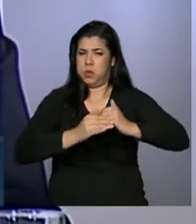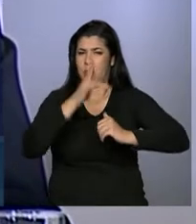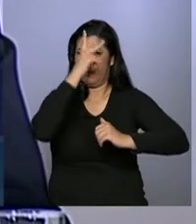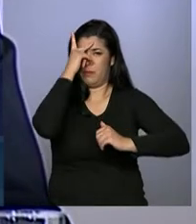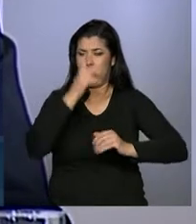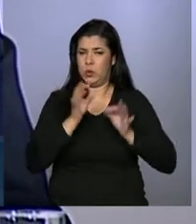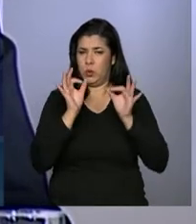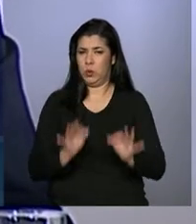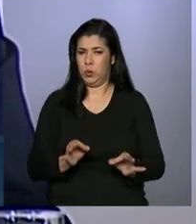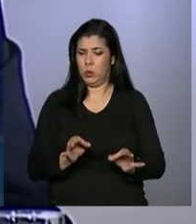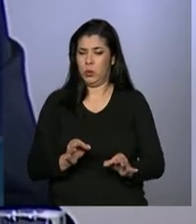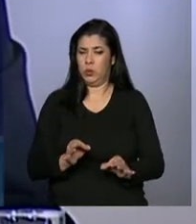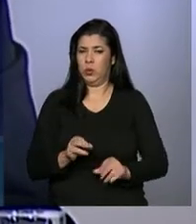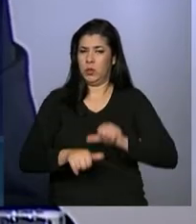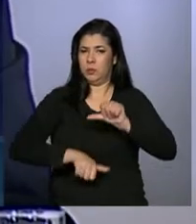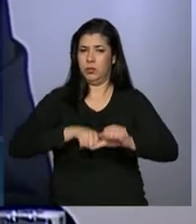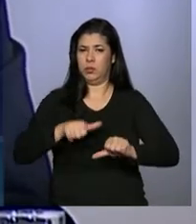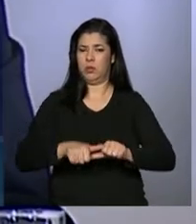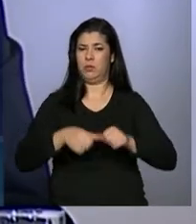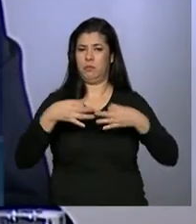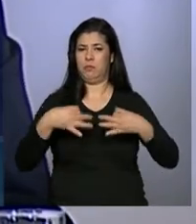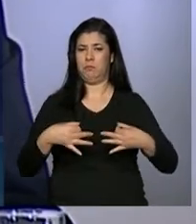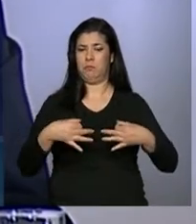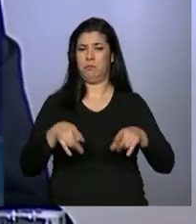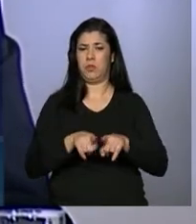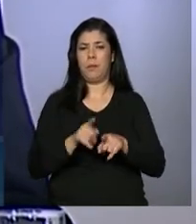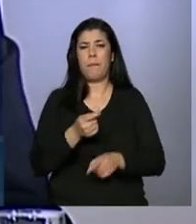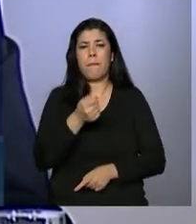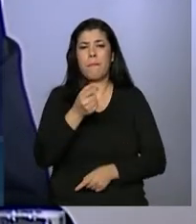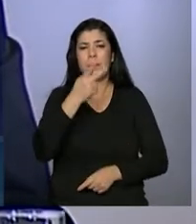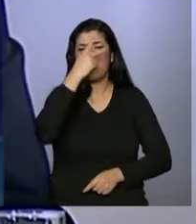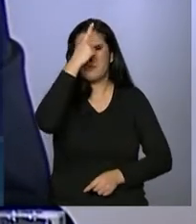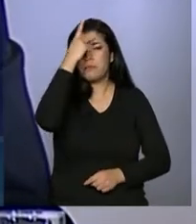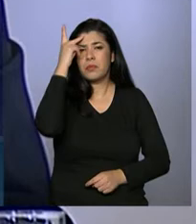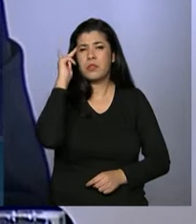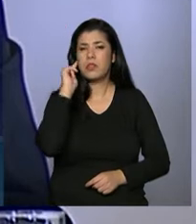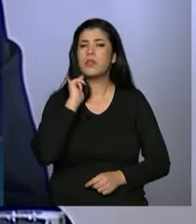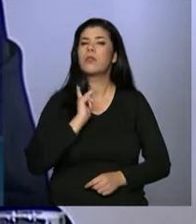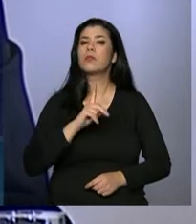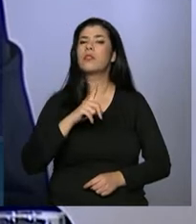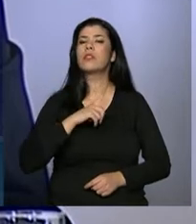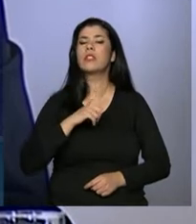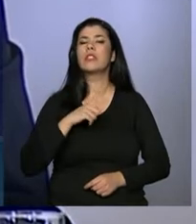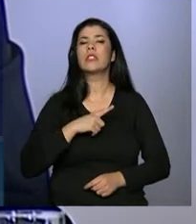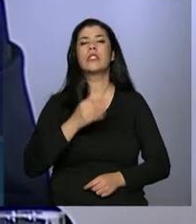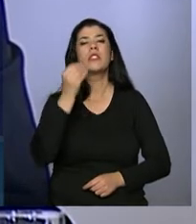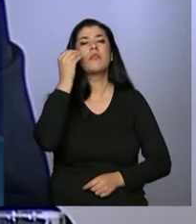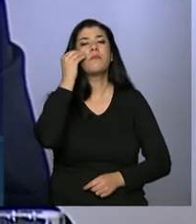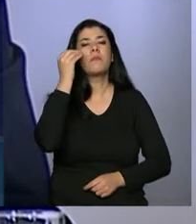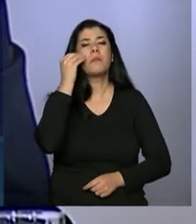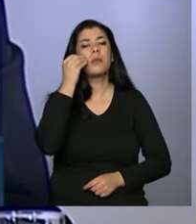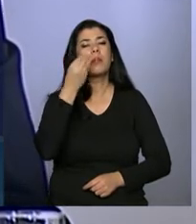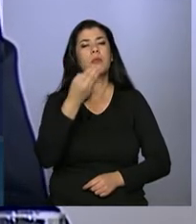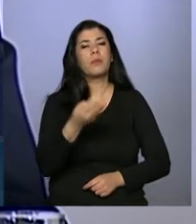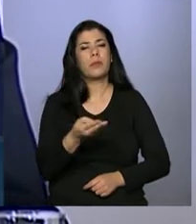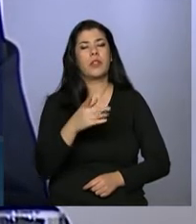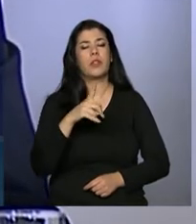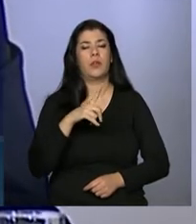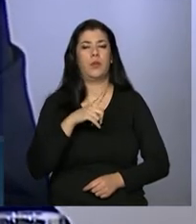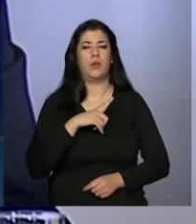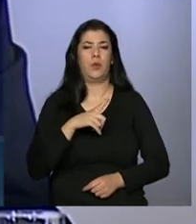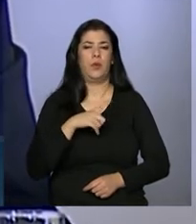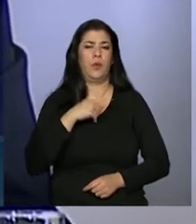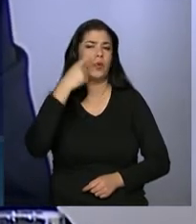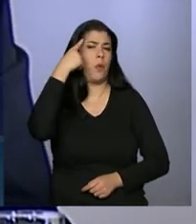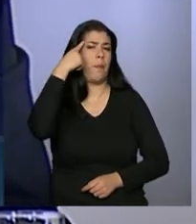profundas mudanças. Poucos, entretanto, são os que dela fazem mais do que